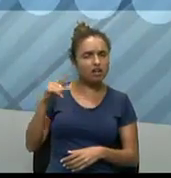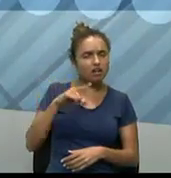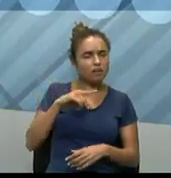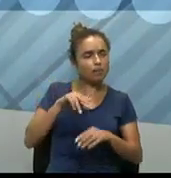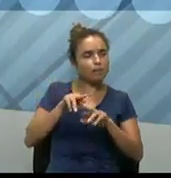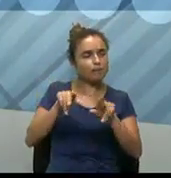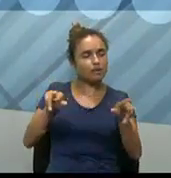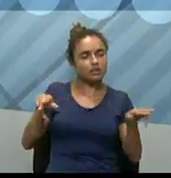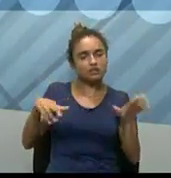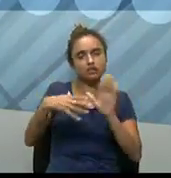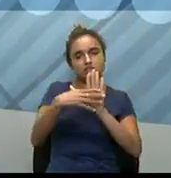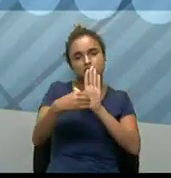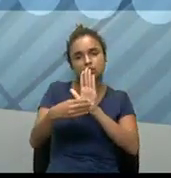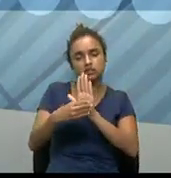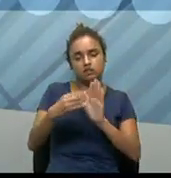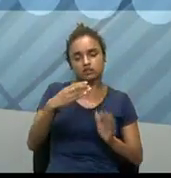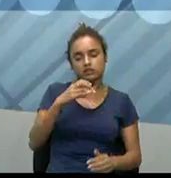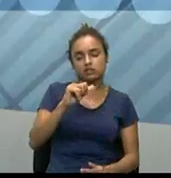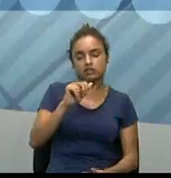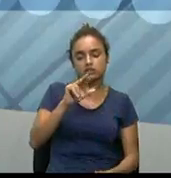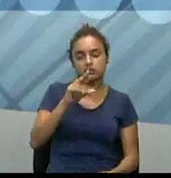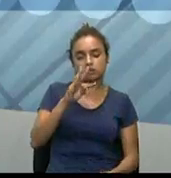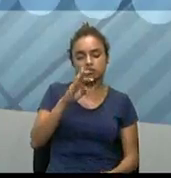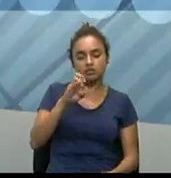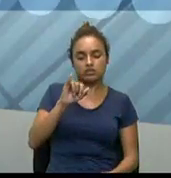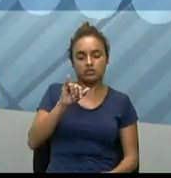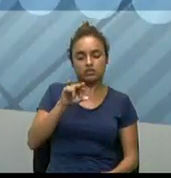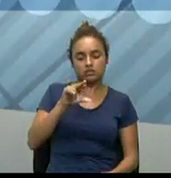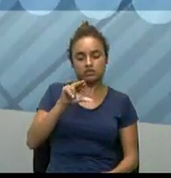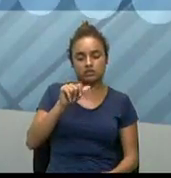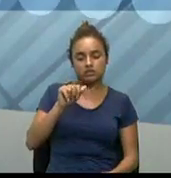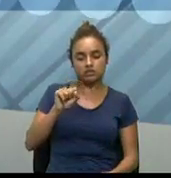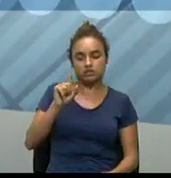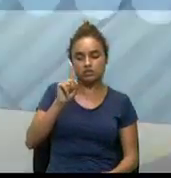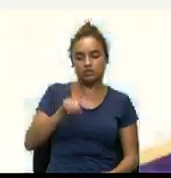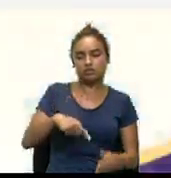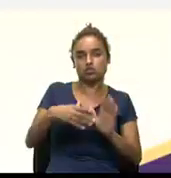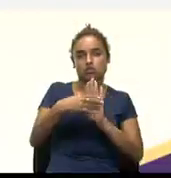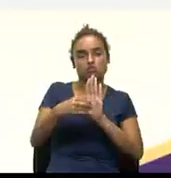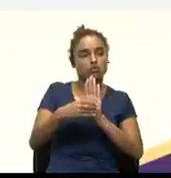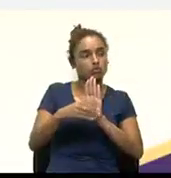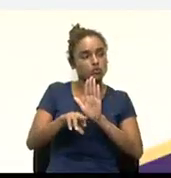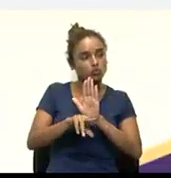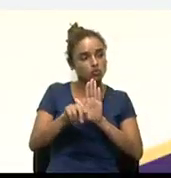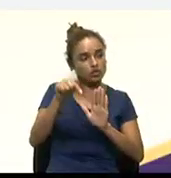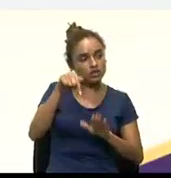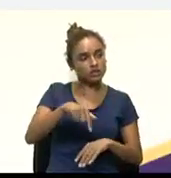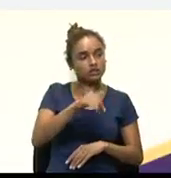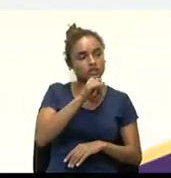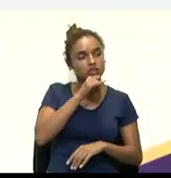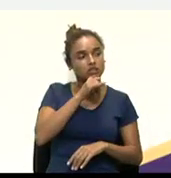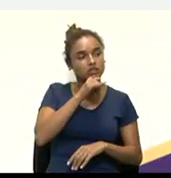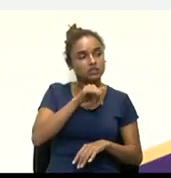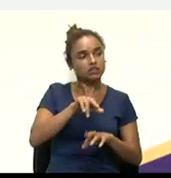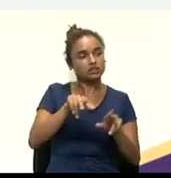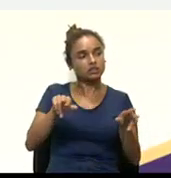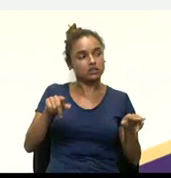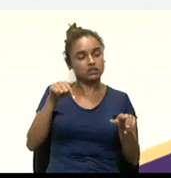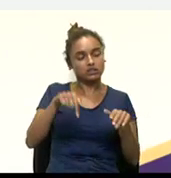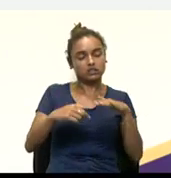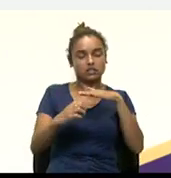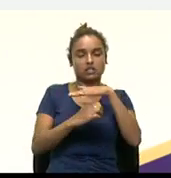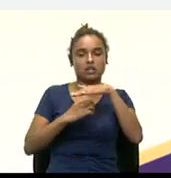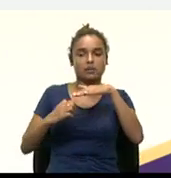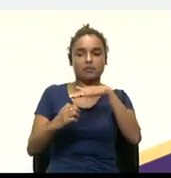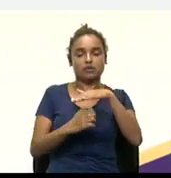vários tipos de carteira, tá? Então, colocando ali, né? Um exemplo aqui, existem várias empresas